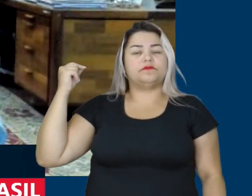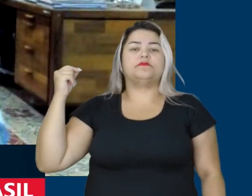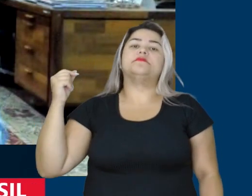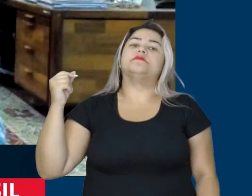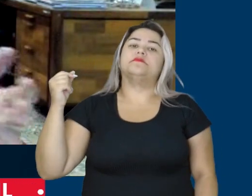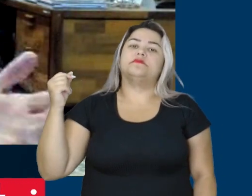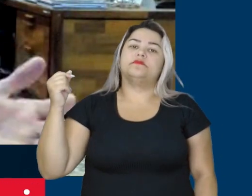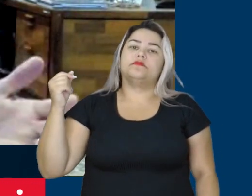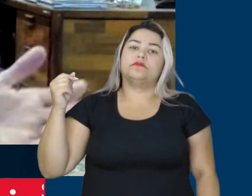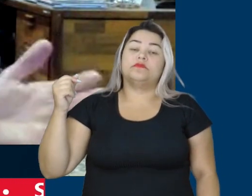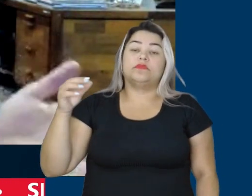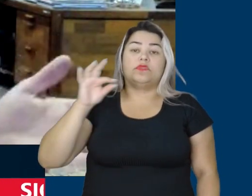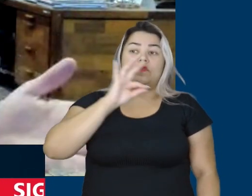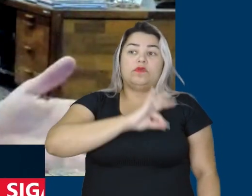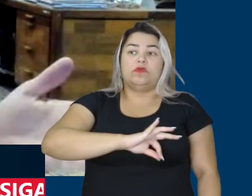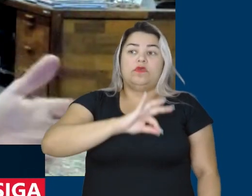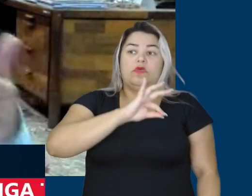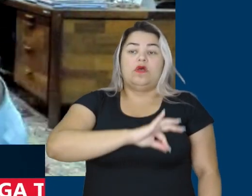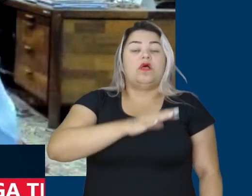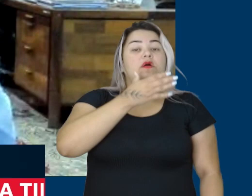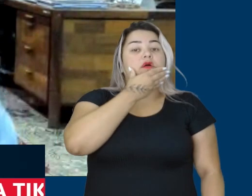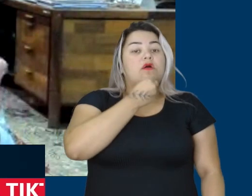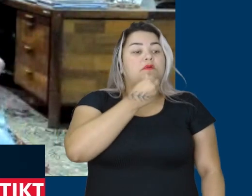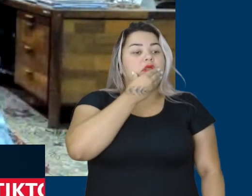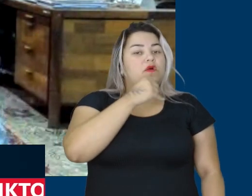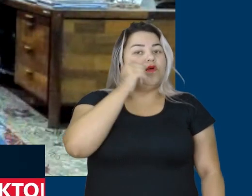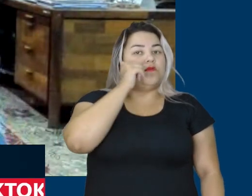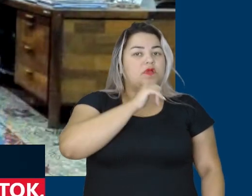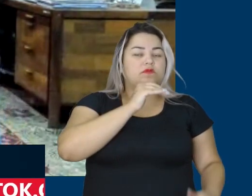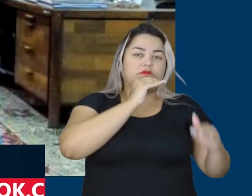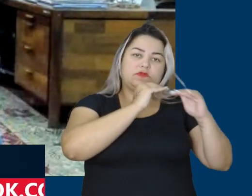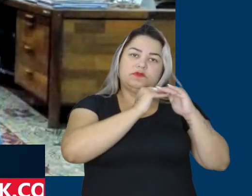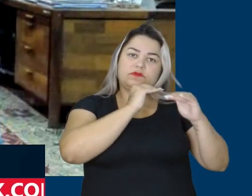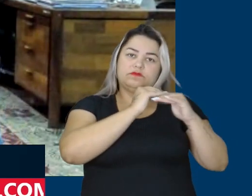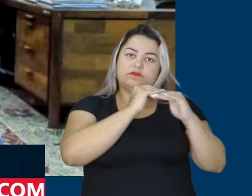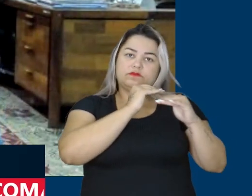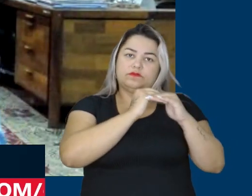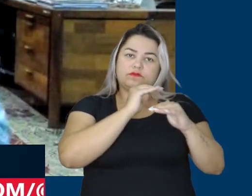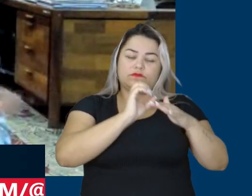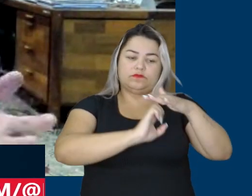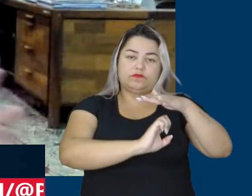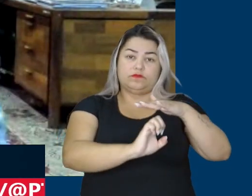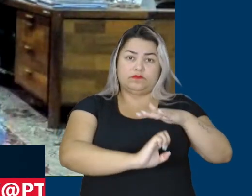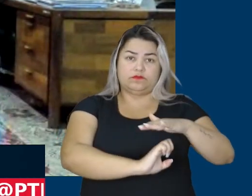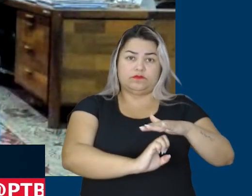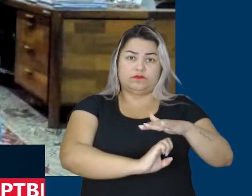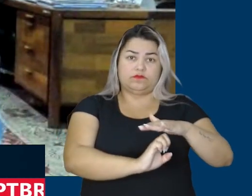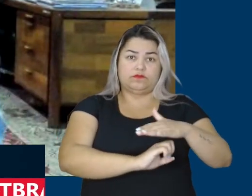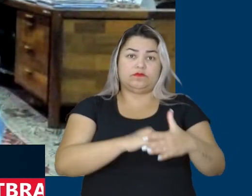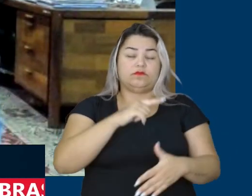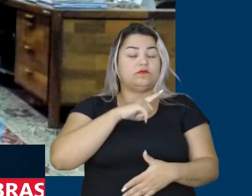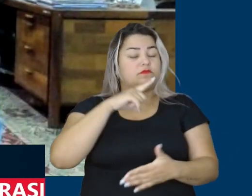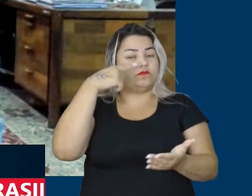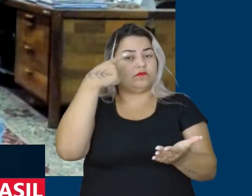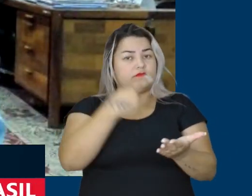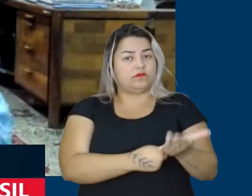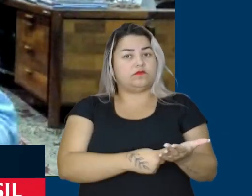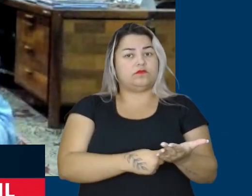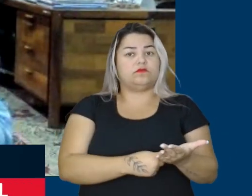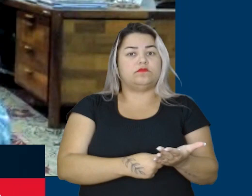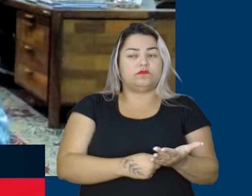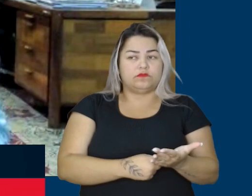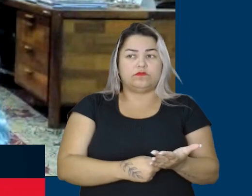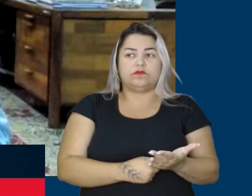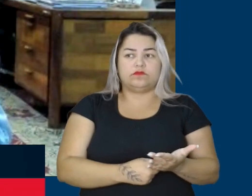que é o salário que igual para homens e mulheres. É importantíssimo que as empresas tenham compromisso com isso, que as empresas